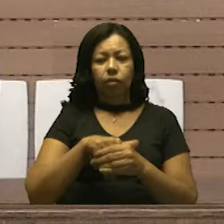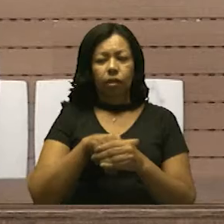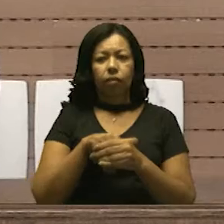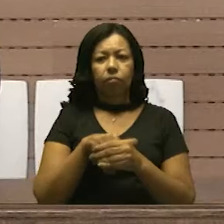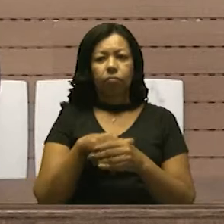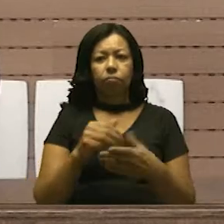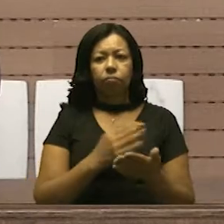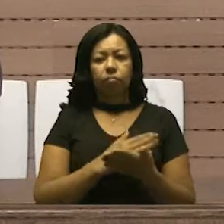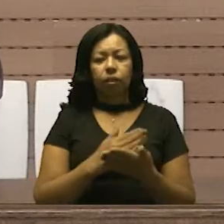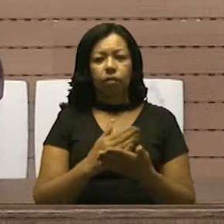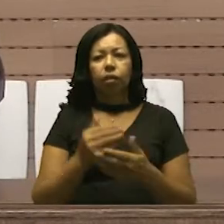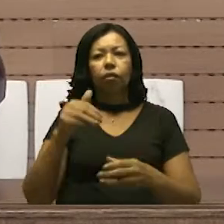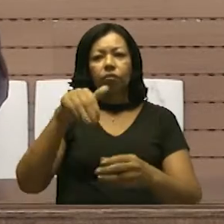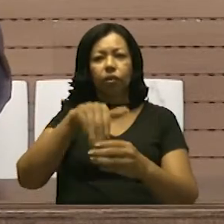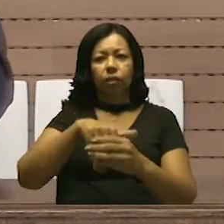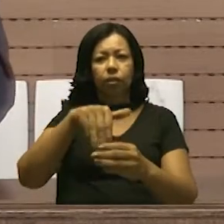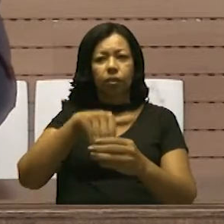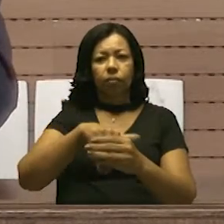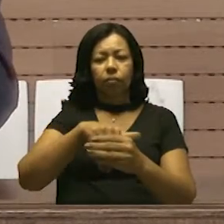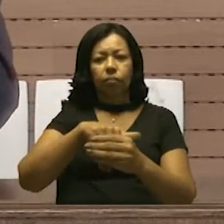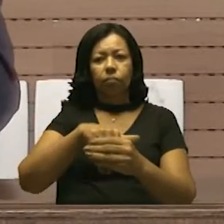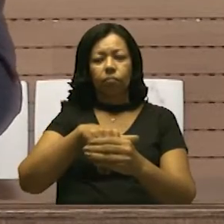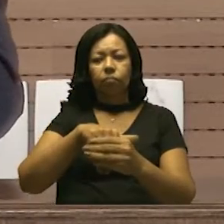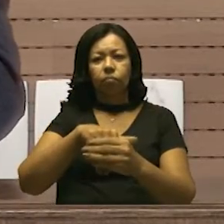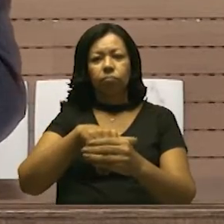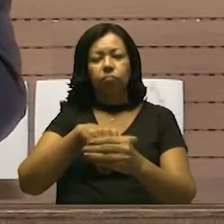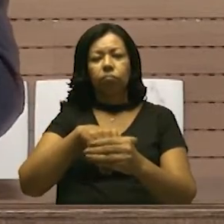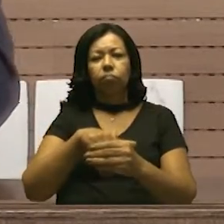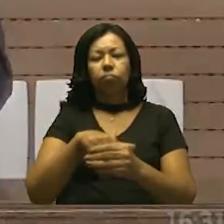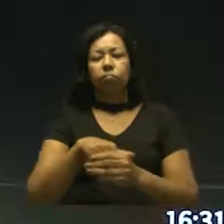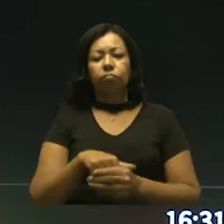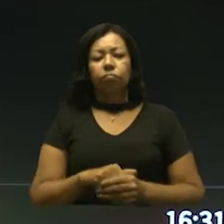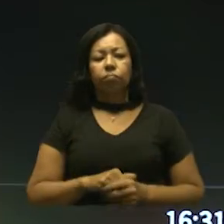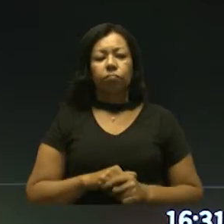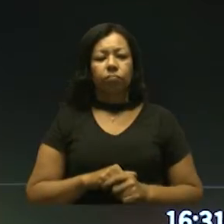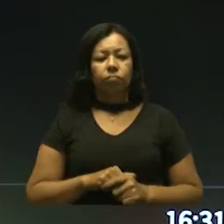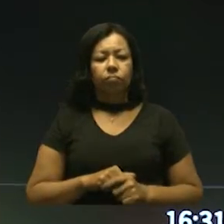vereadores. Em votação, solicito que resista os votos.